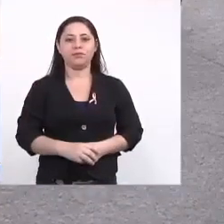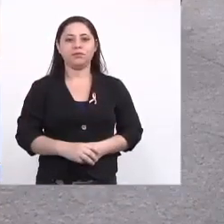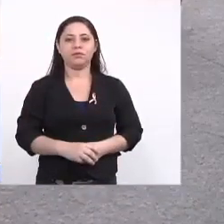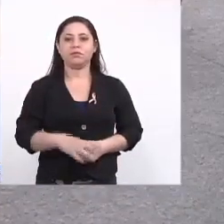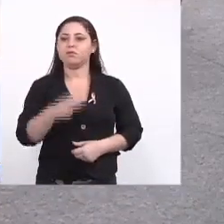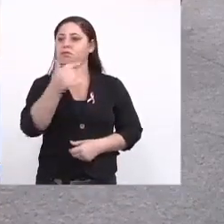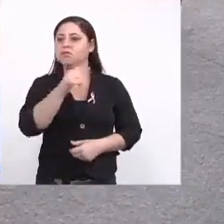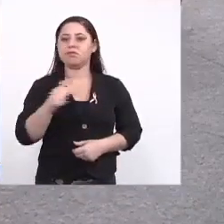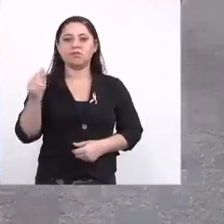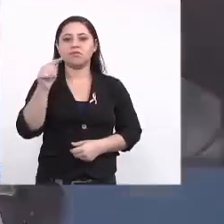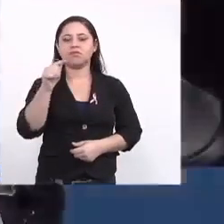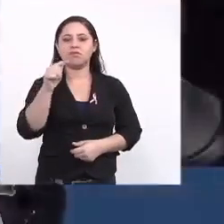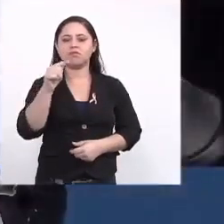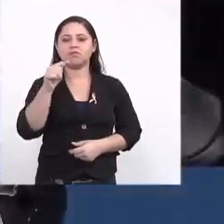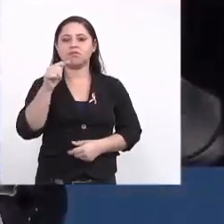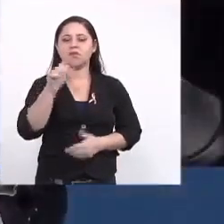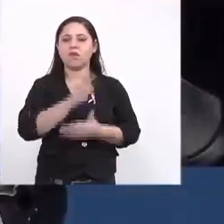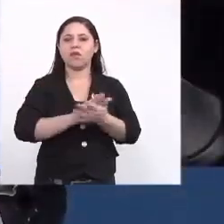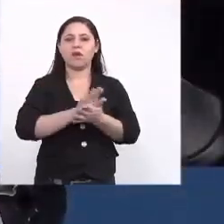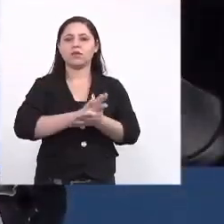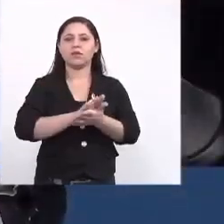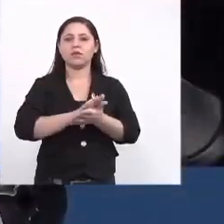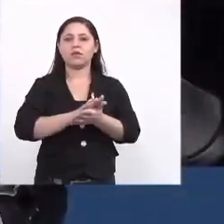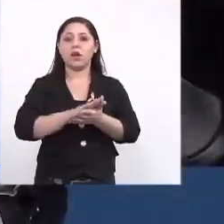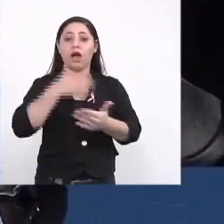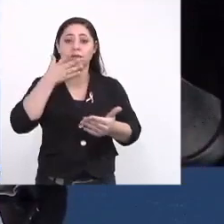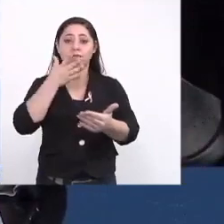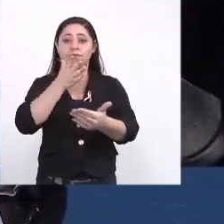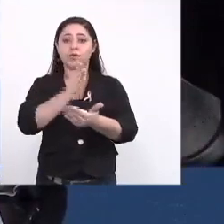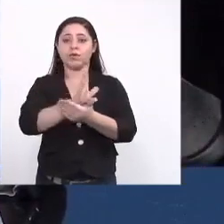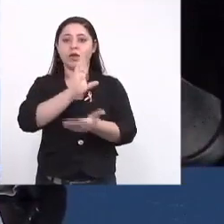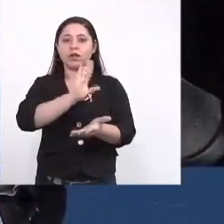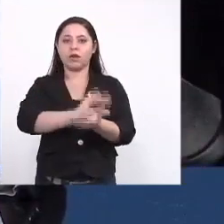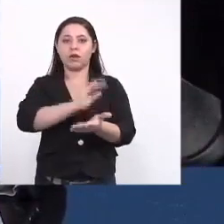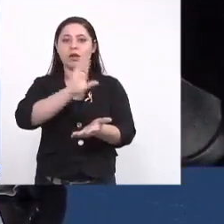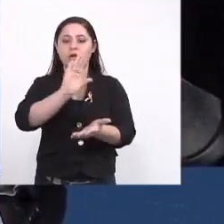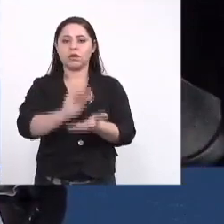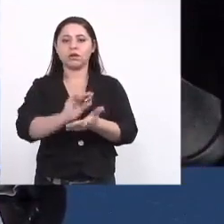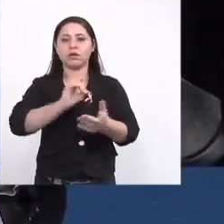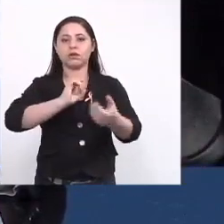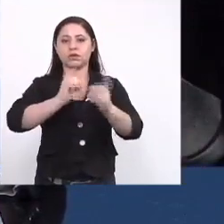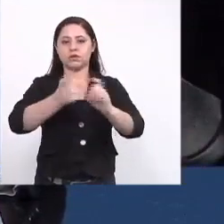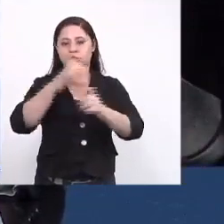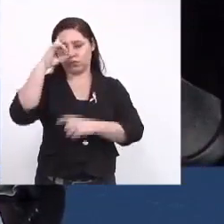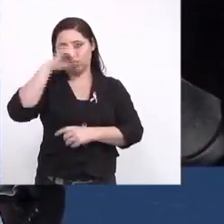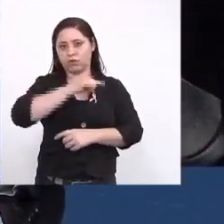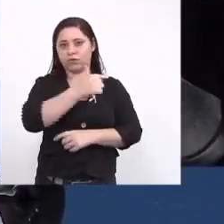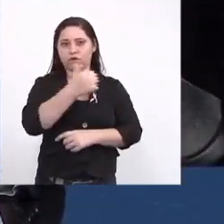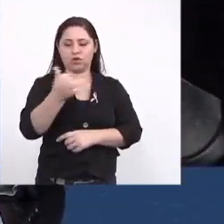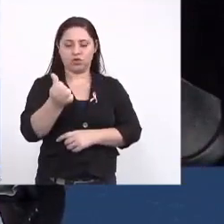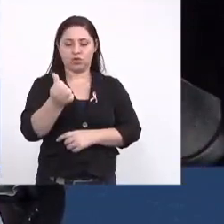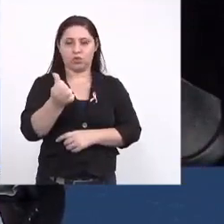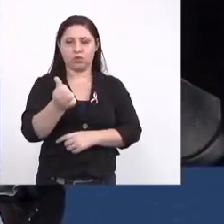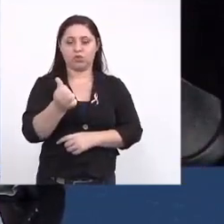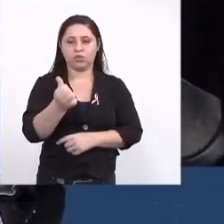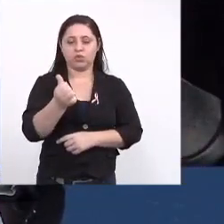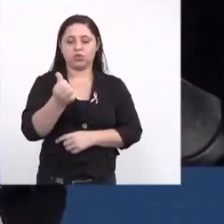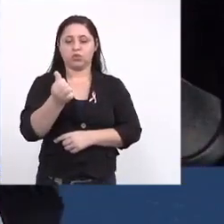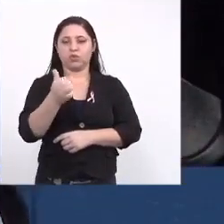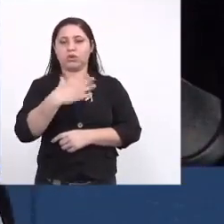Não havendo nenhuma discordância, declaro aprovada a ata da reunião do dia 21 de 8 de 2019.